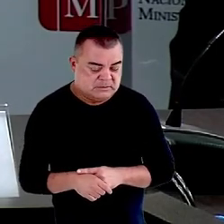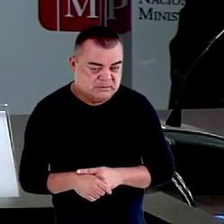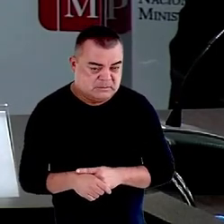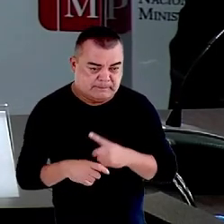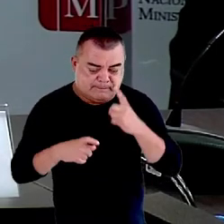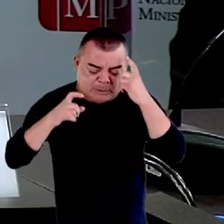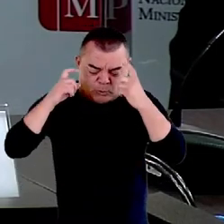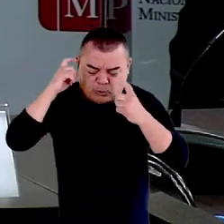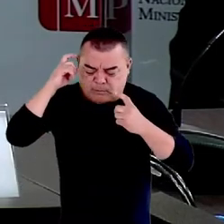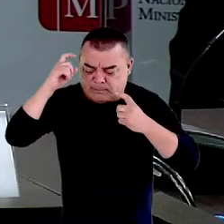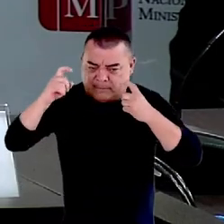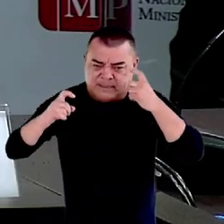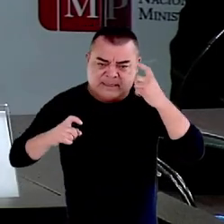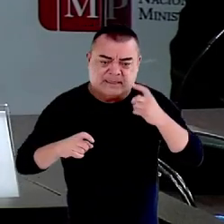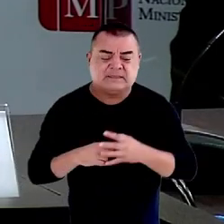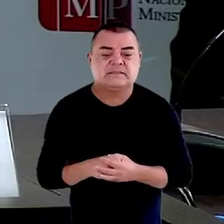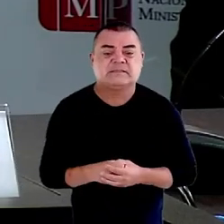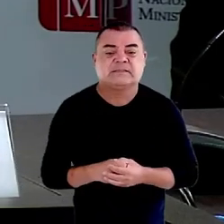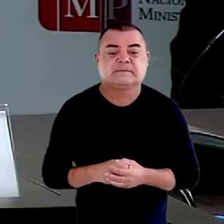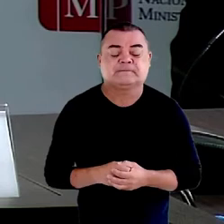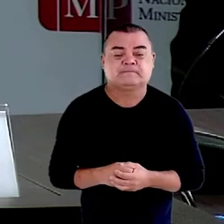preocupante e